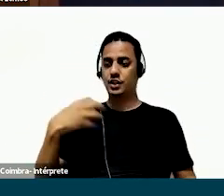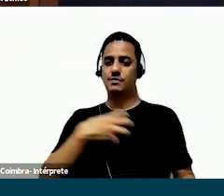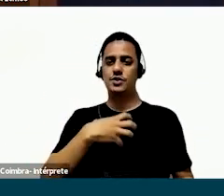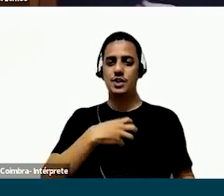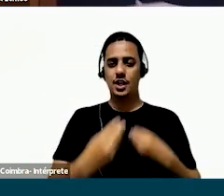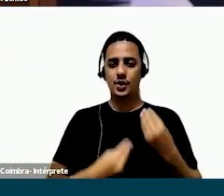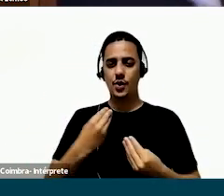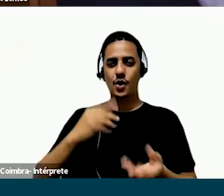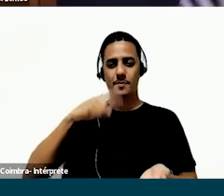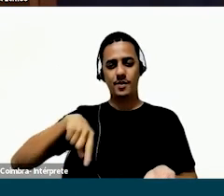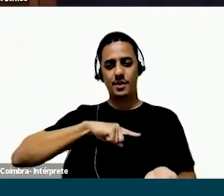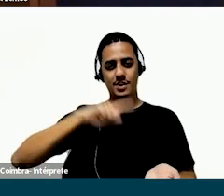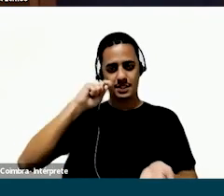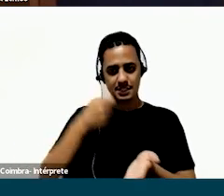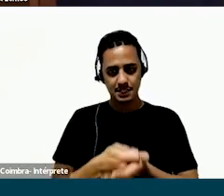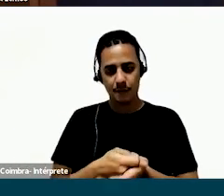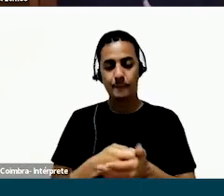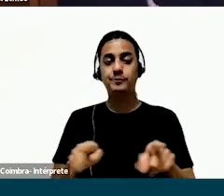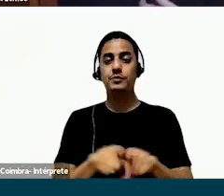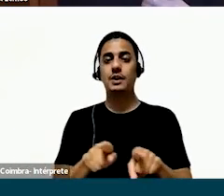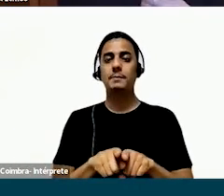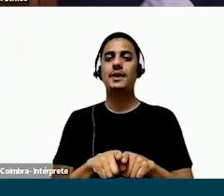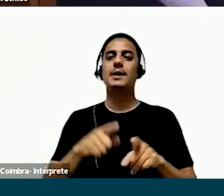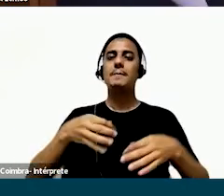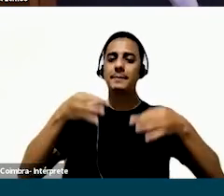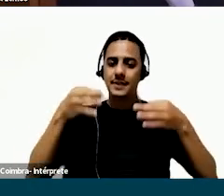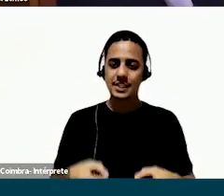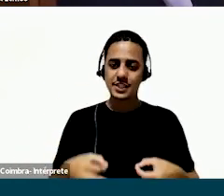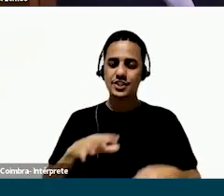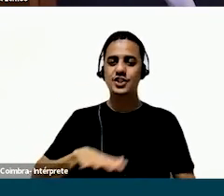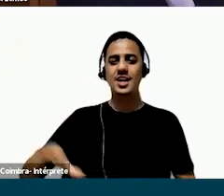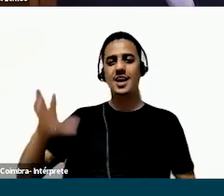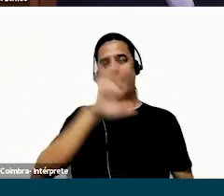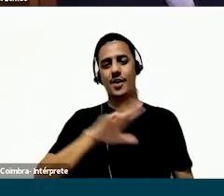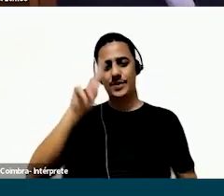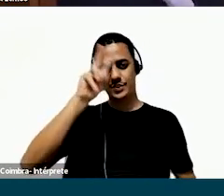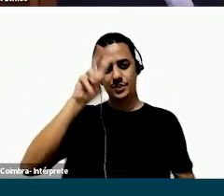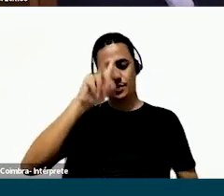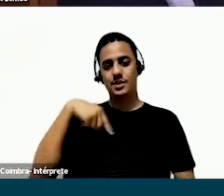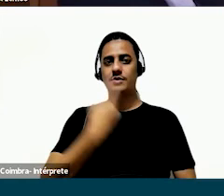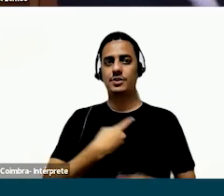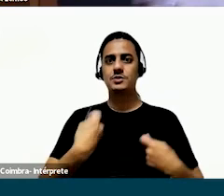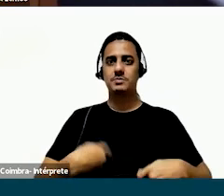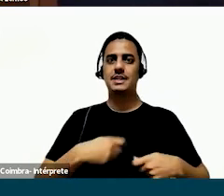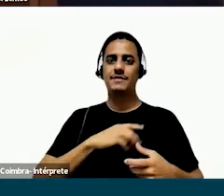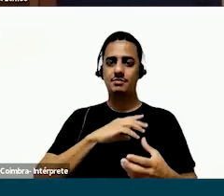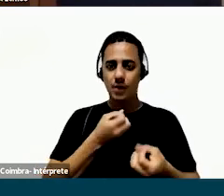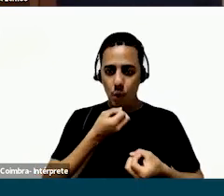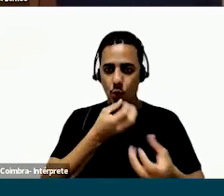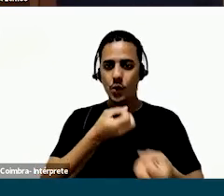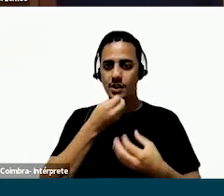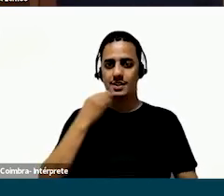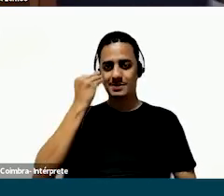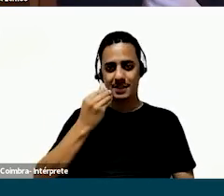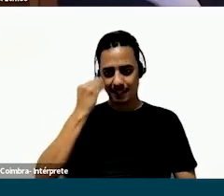criativo, à maneira coletiva da gente tomar decisões, além de ter permitido a validação da história de maneira geral que a gente precisava contar nessa